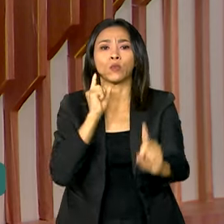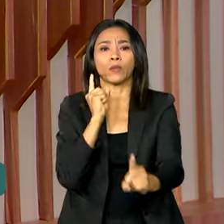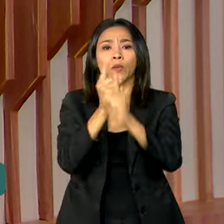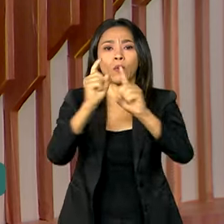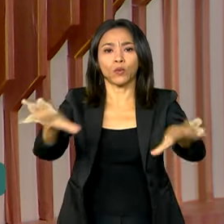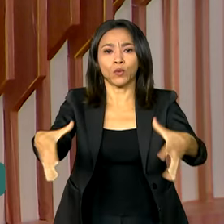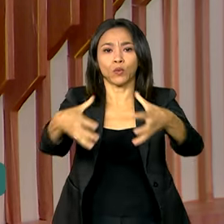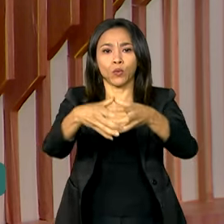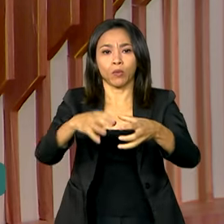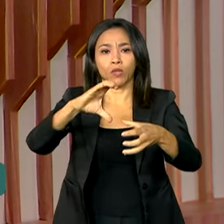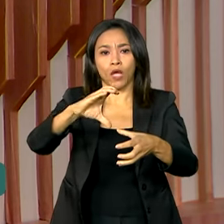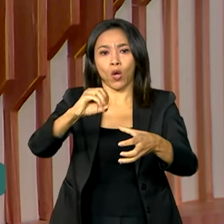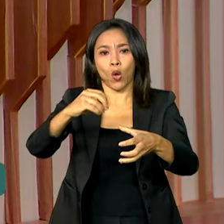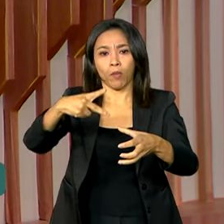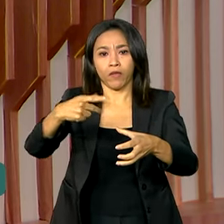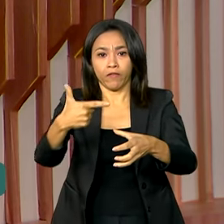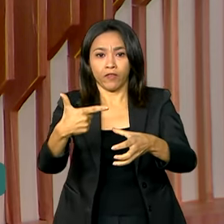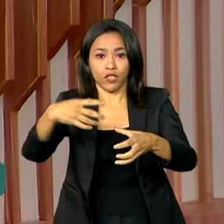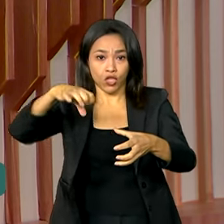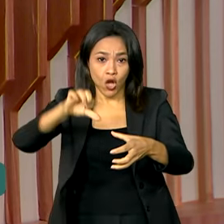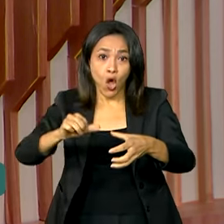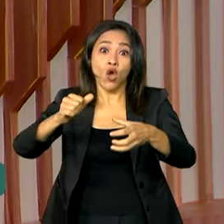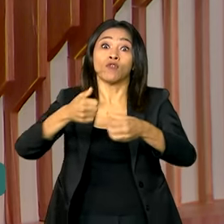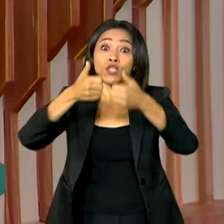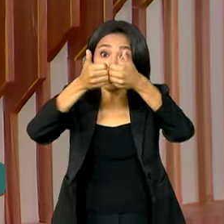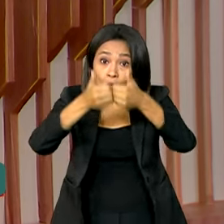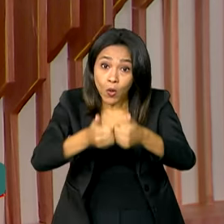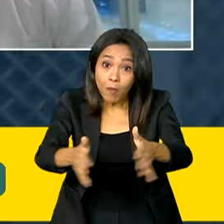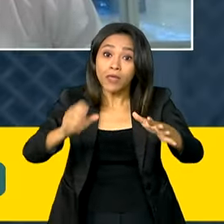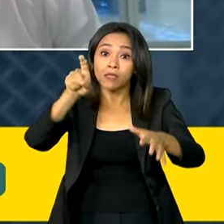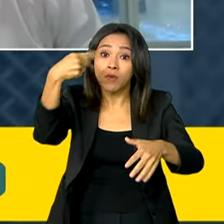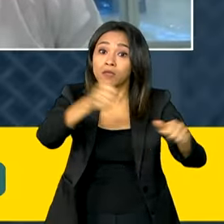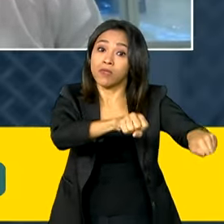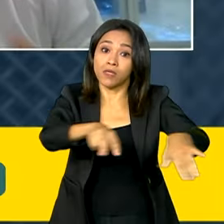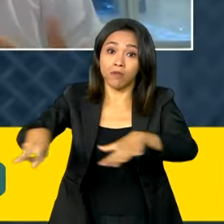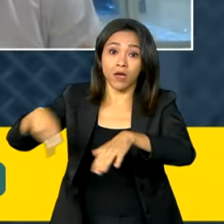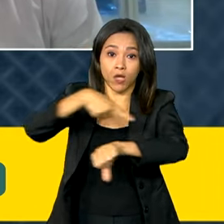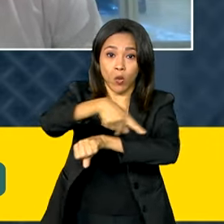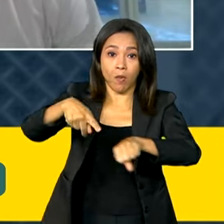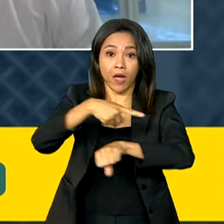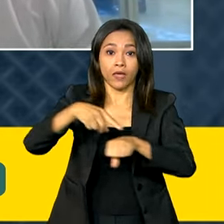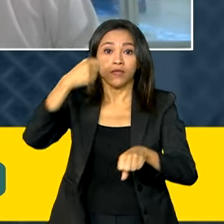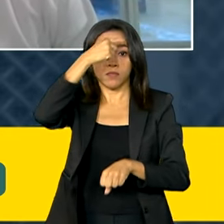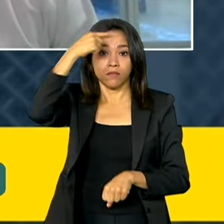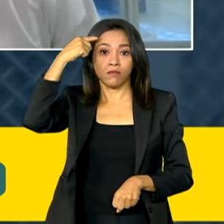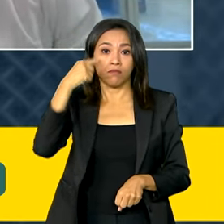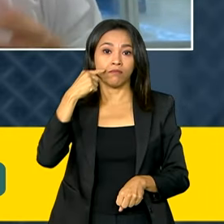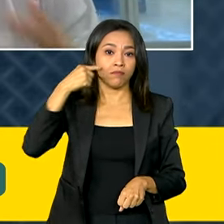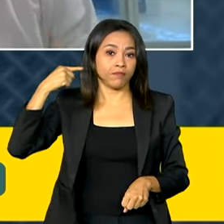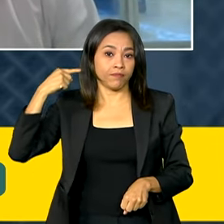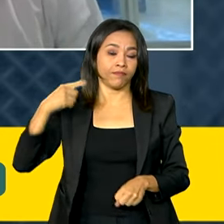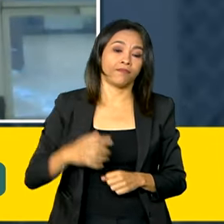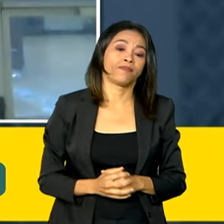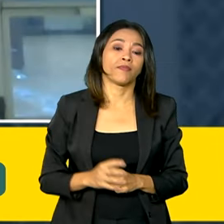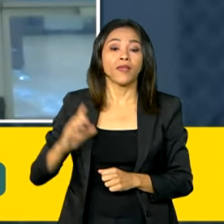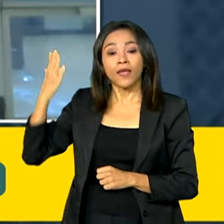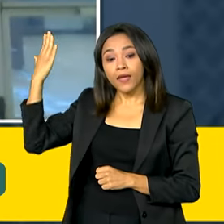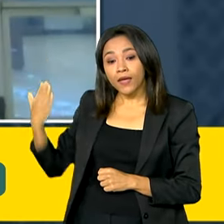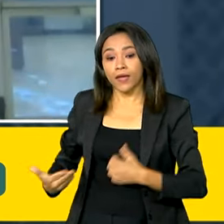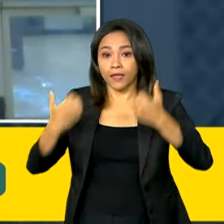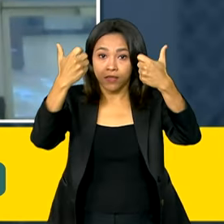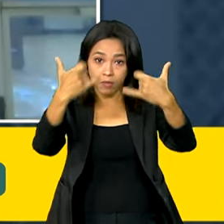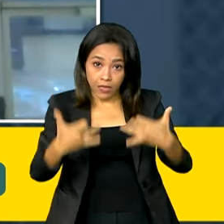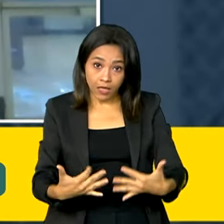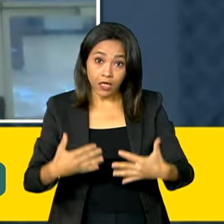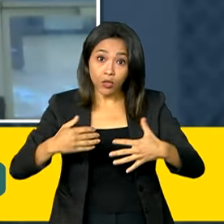que começa na próxima semana no Azerbaijão. A gente está mostrando para o planeta que é possível fazer